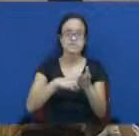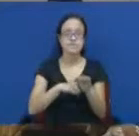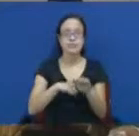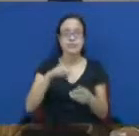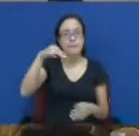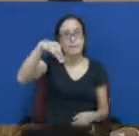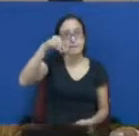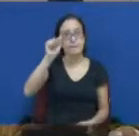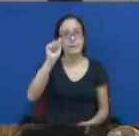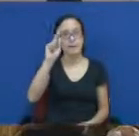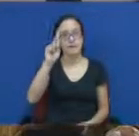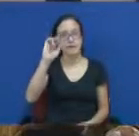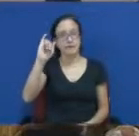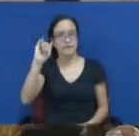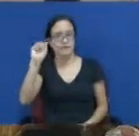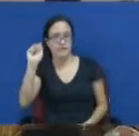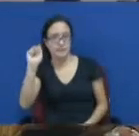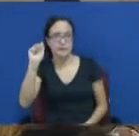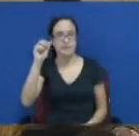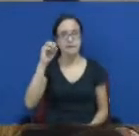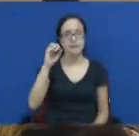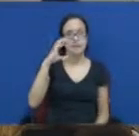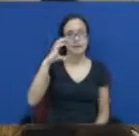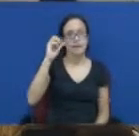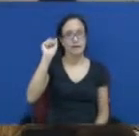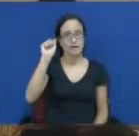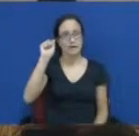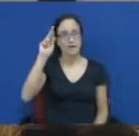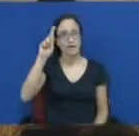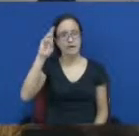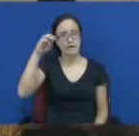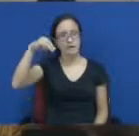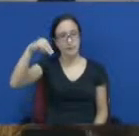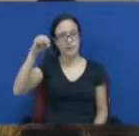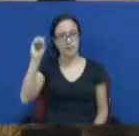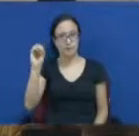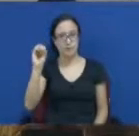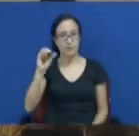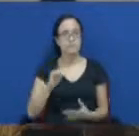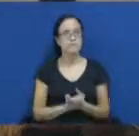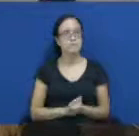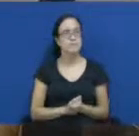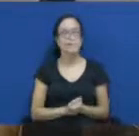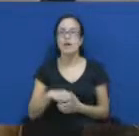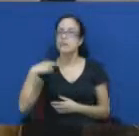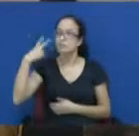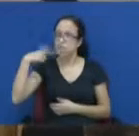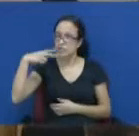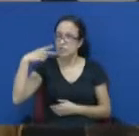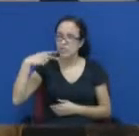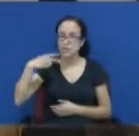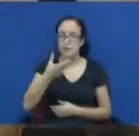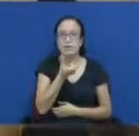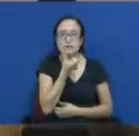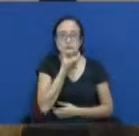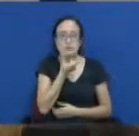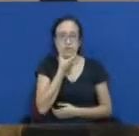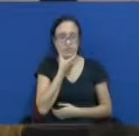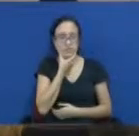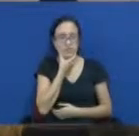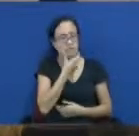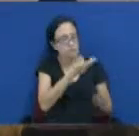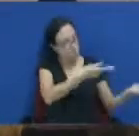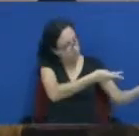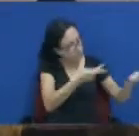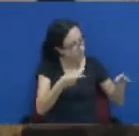do Carmo Batista dos Santos, eu peço para que a vereadora professora Érica Monteiro faça adentrar ao plenário a senhora